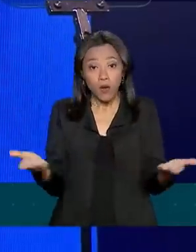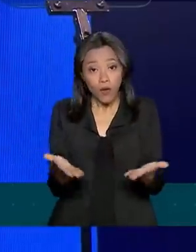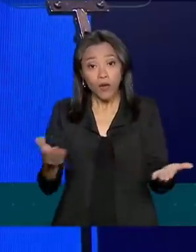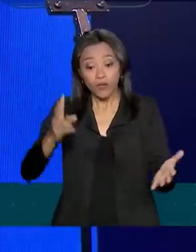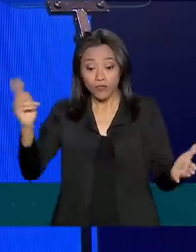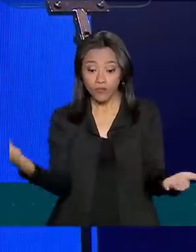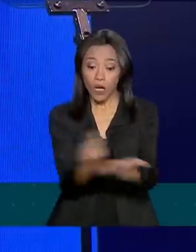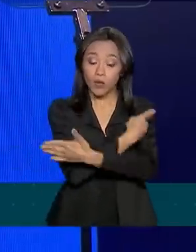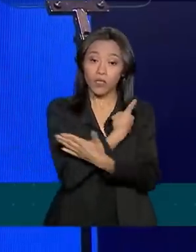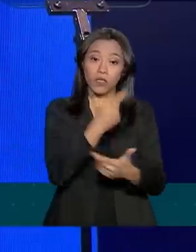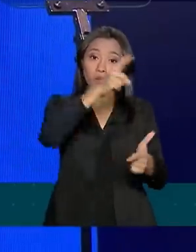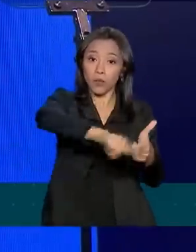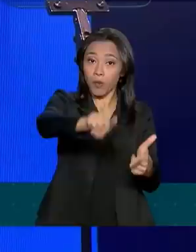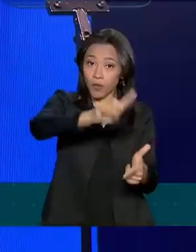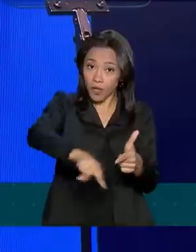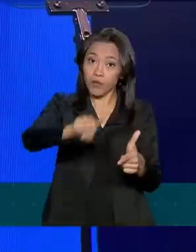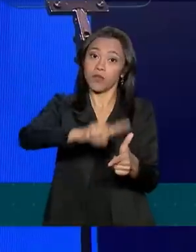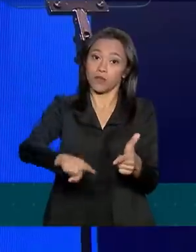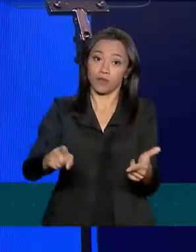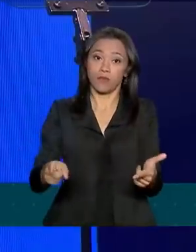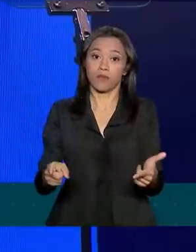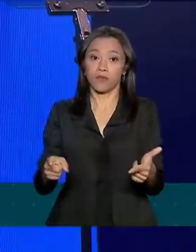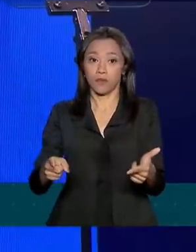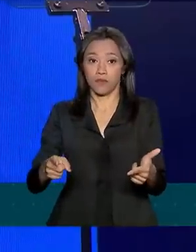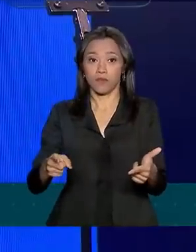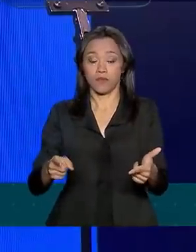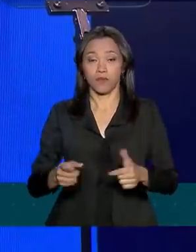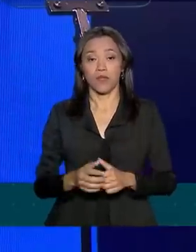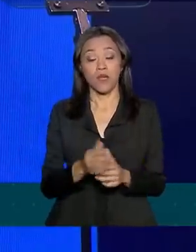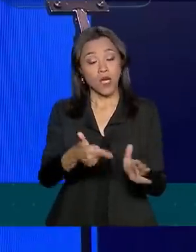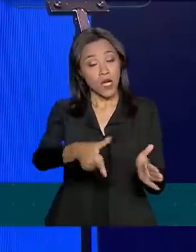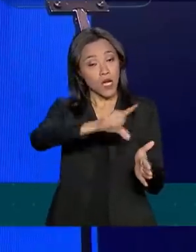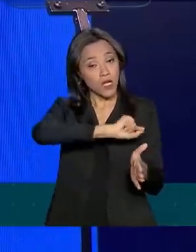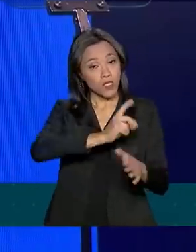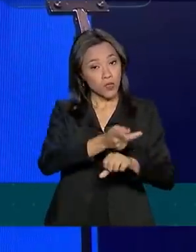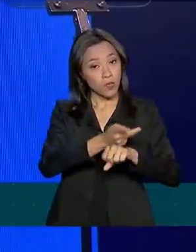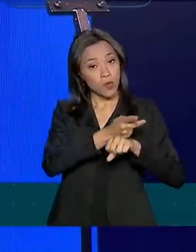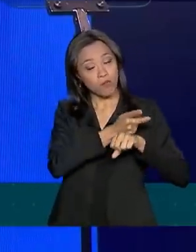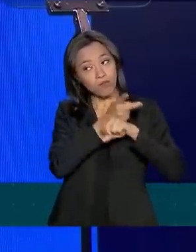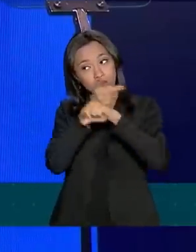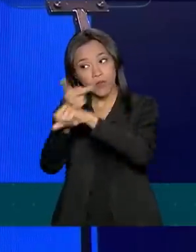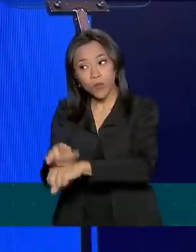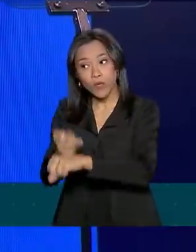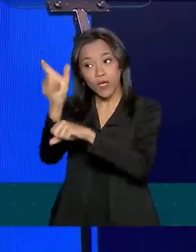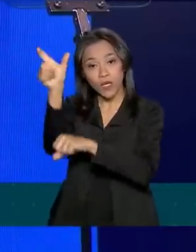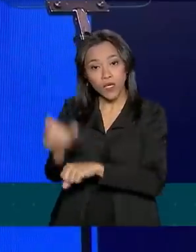novo problema, ou alguns problemas com os lotéricos. Antes de me procurar, procurei o Pedro.